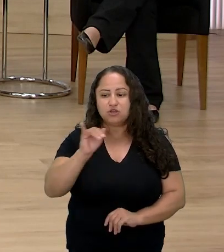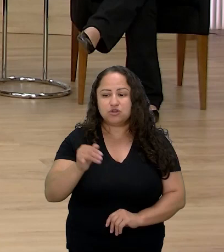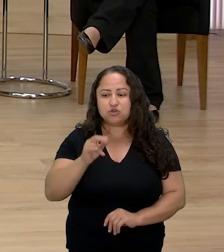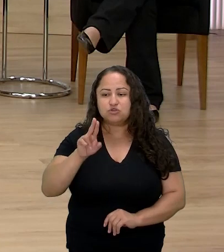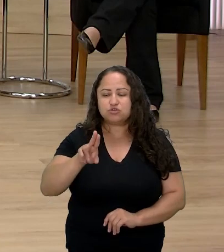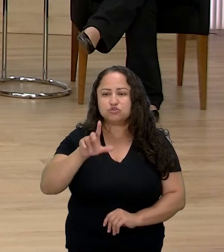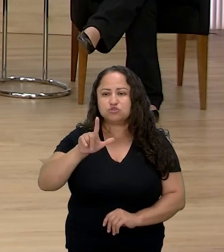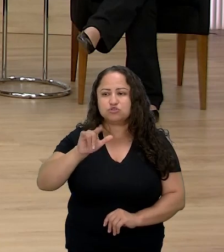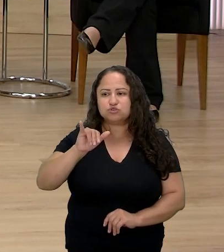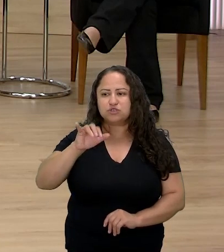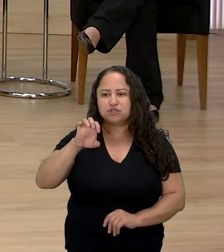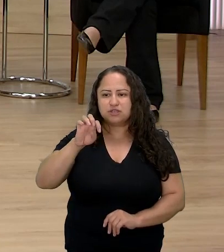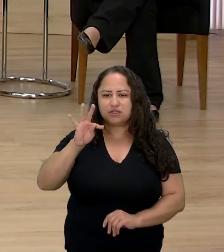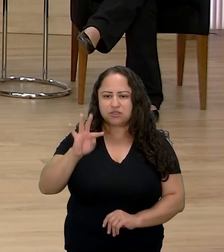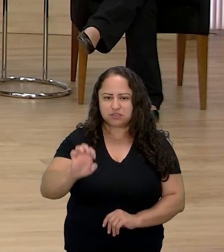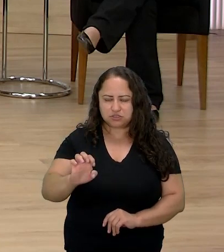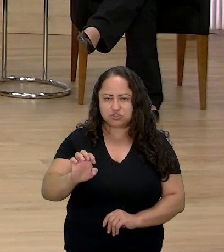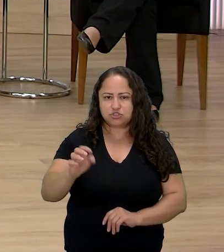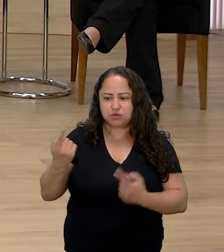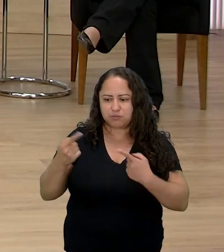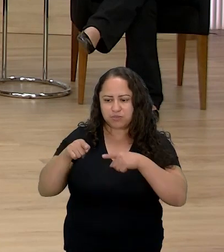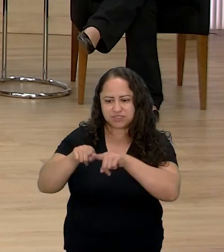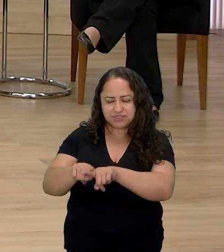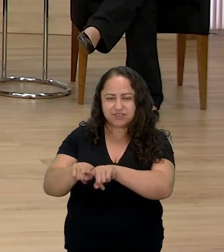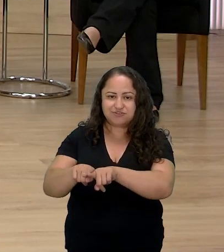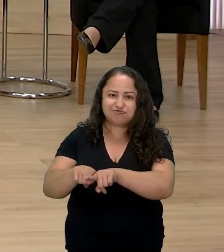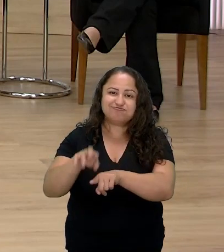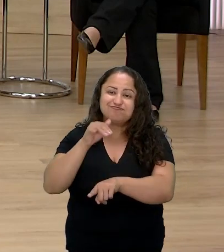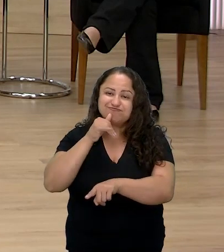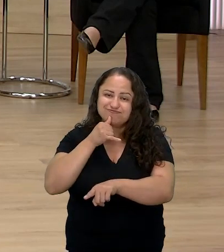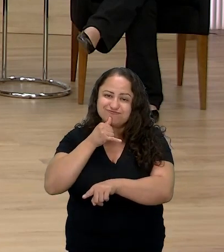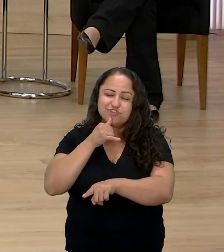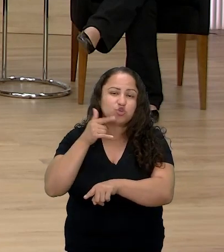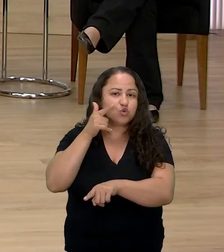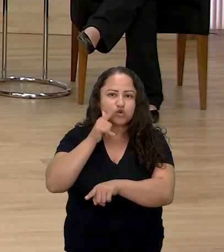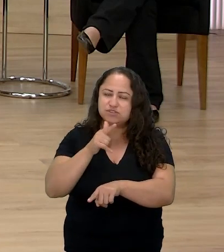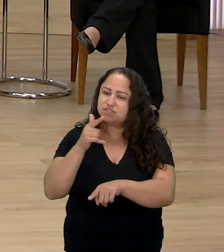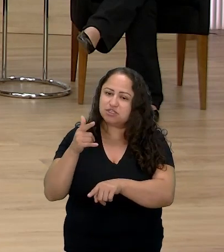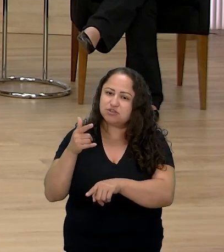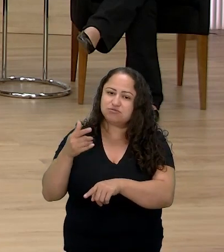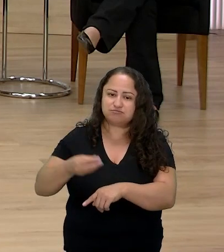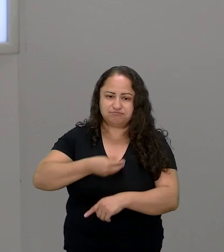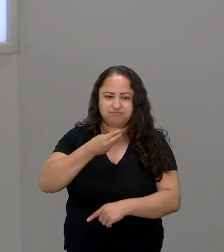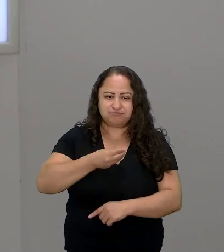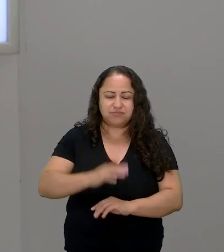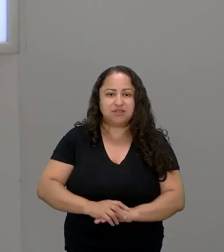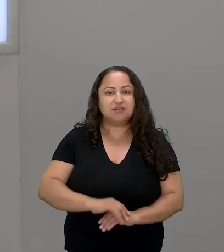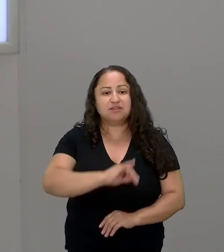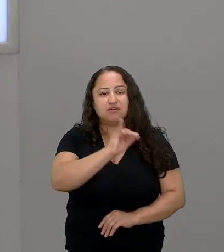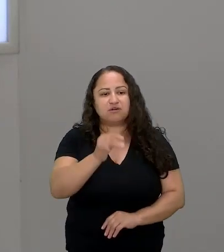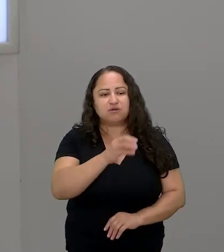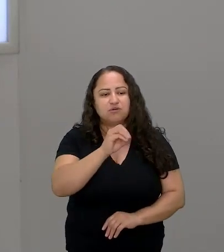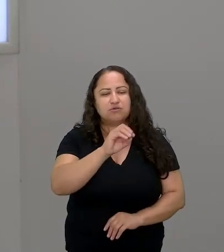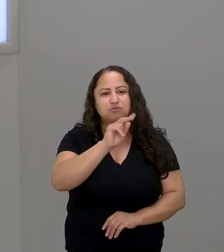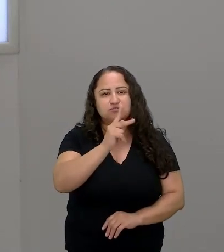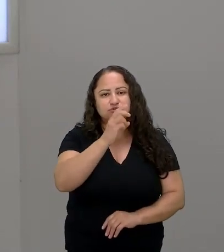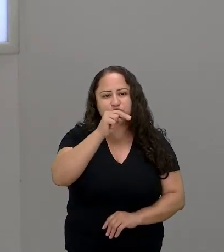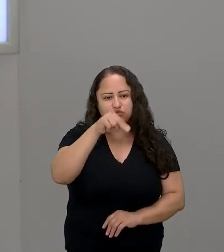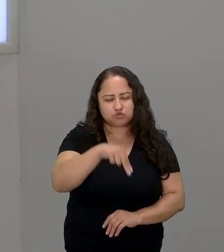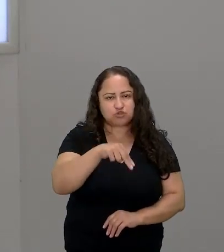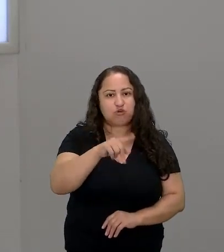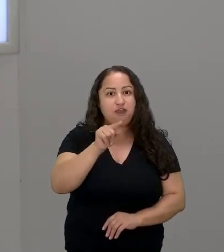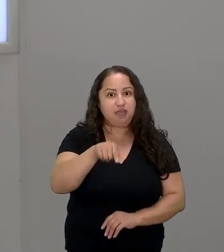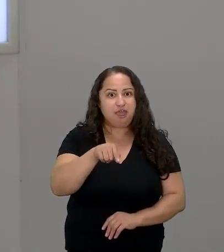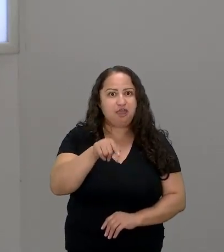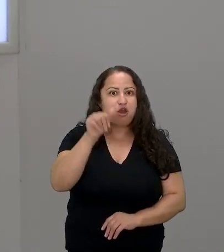nosso nossa que infelizmente não pode estar presente ela coloca John era um negro de pele clara e por isso tinha